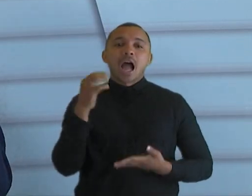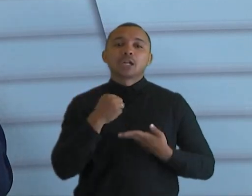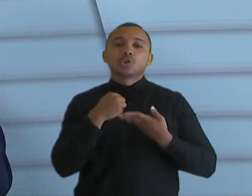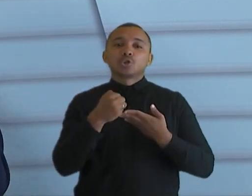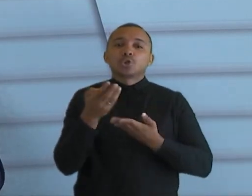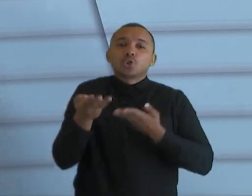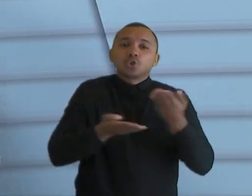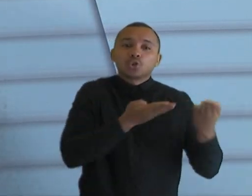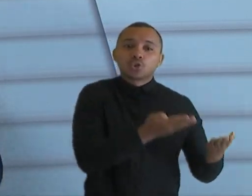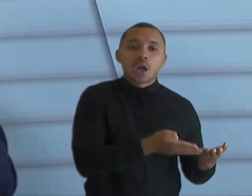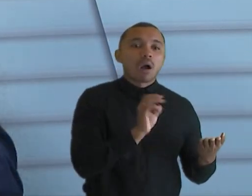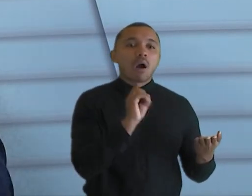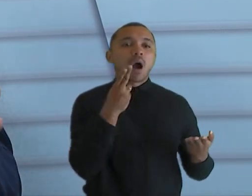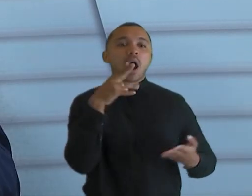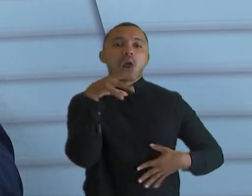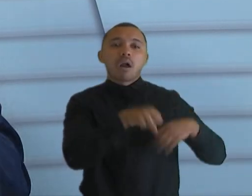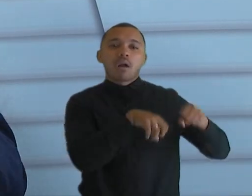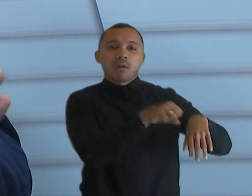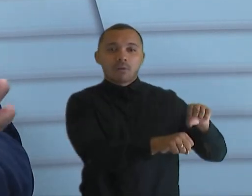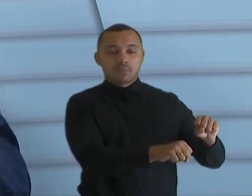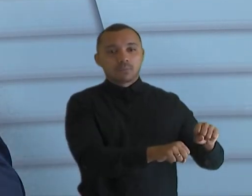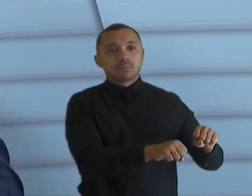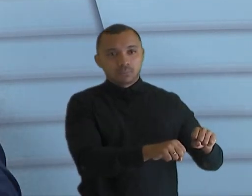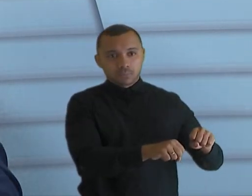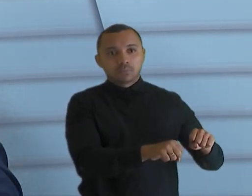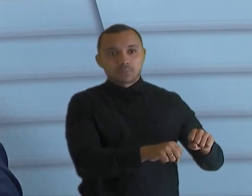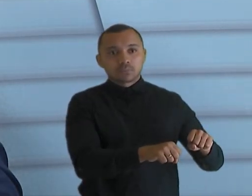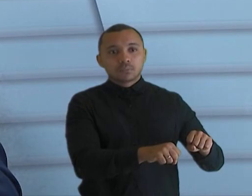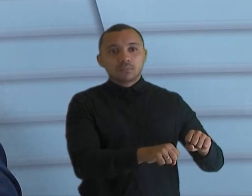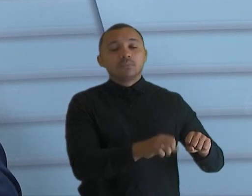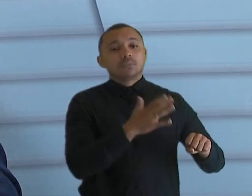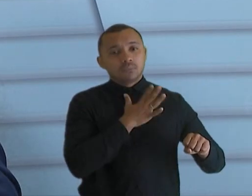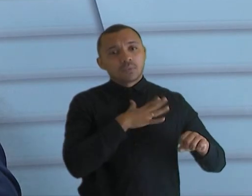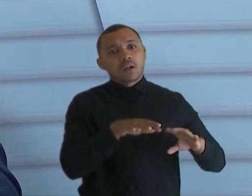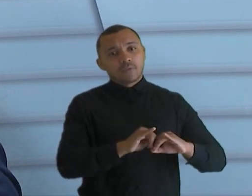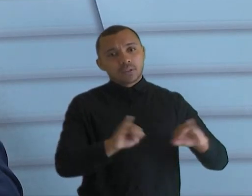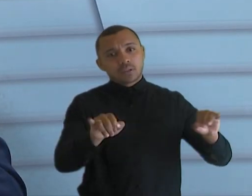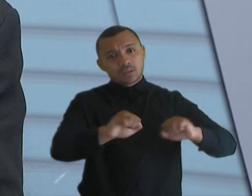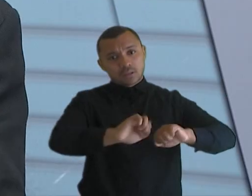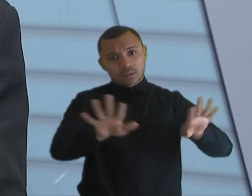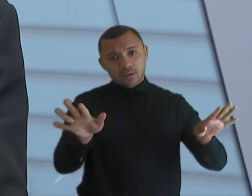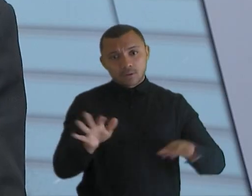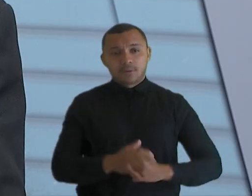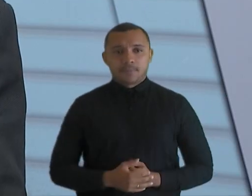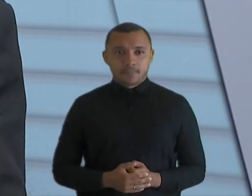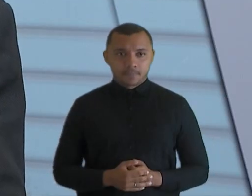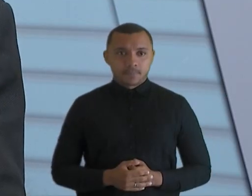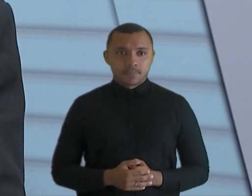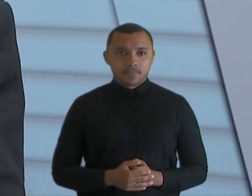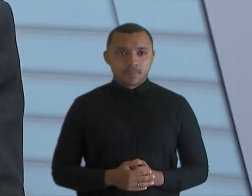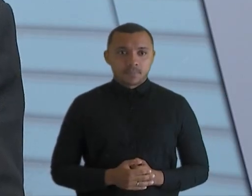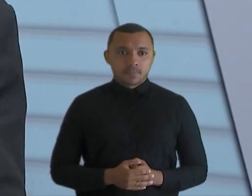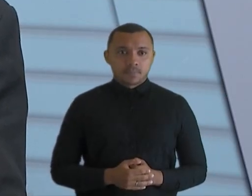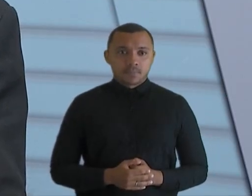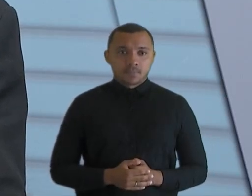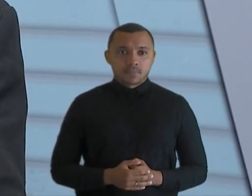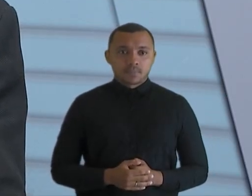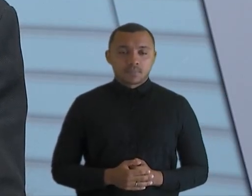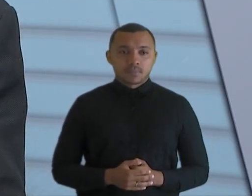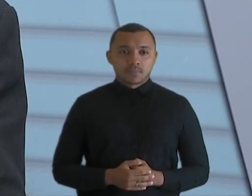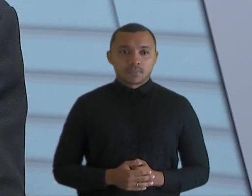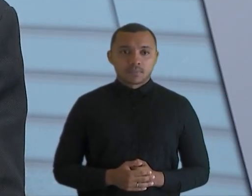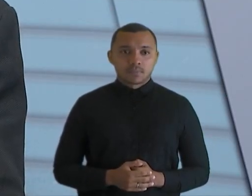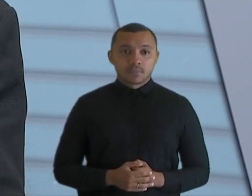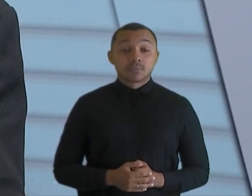ou perseguição a um gestor ou outro. Essa é a que eu queria deixar essa mensagem muito clara. E é bom lembrar, não doutor Roderick, pouca gente, que